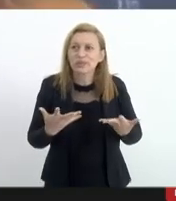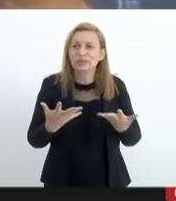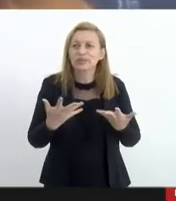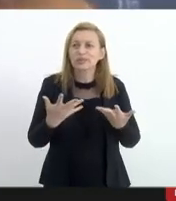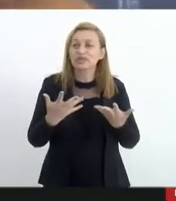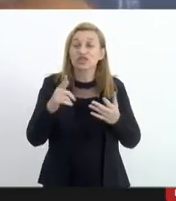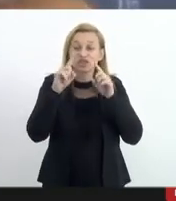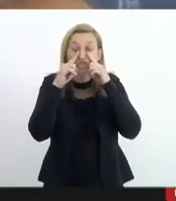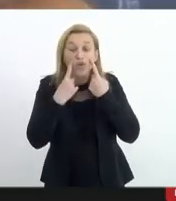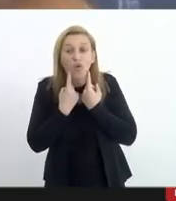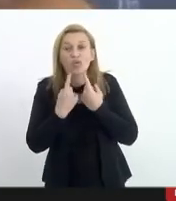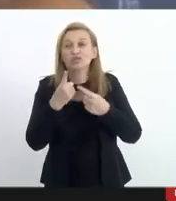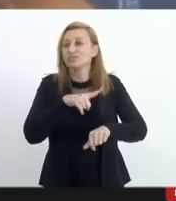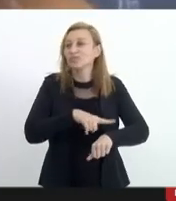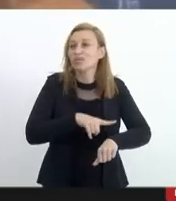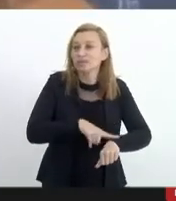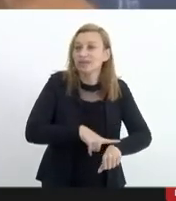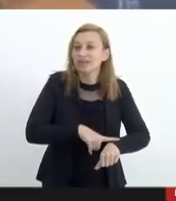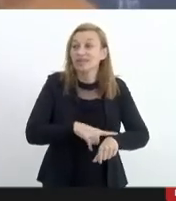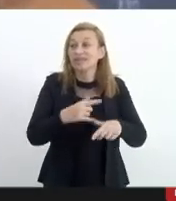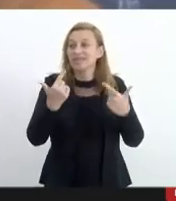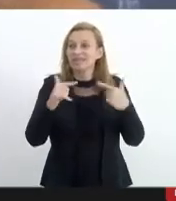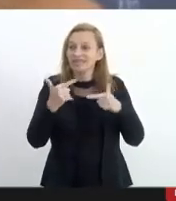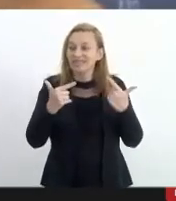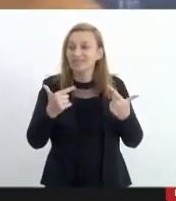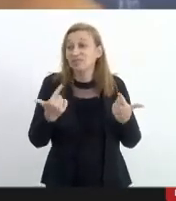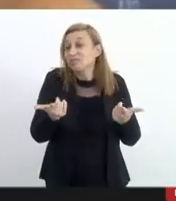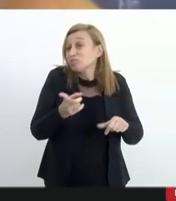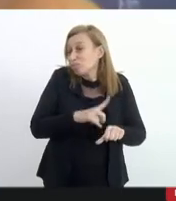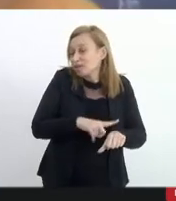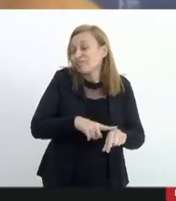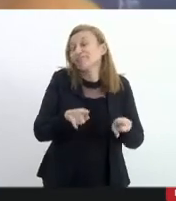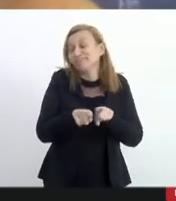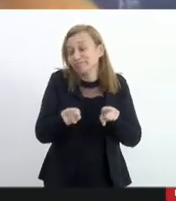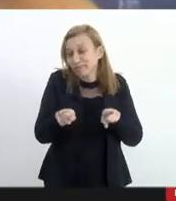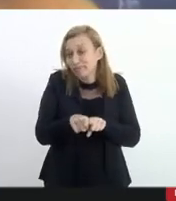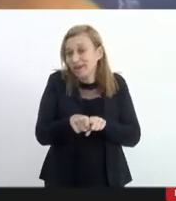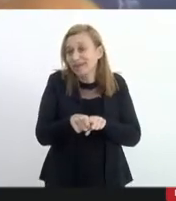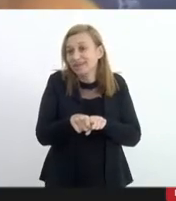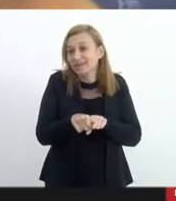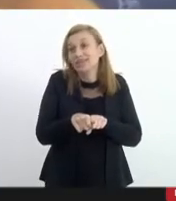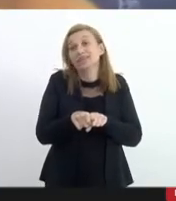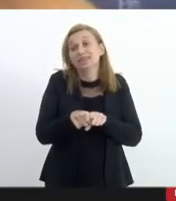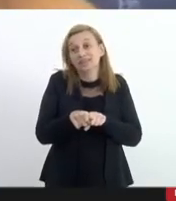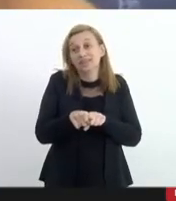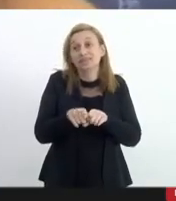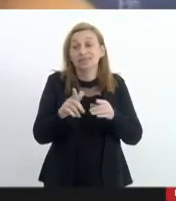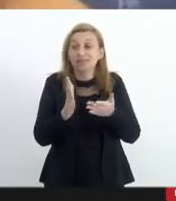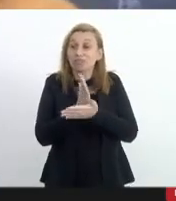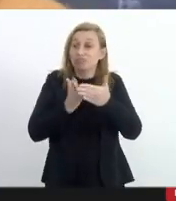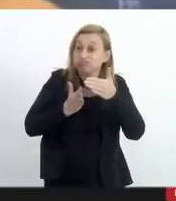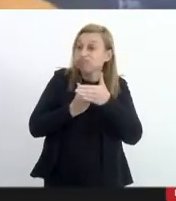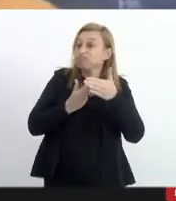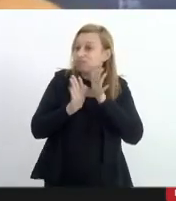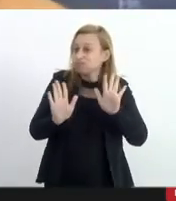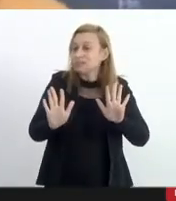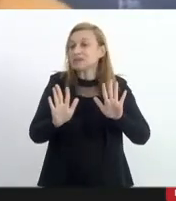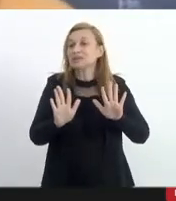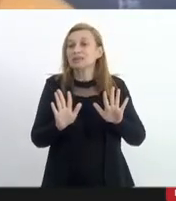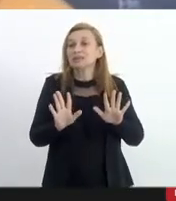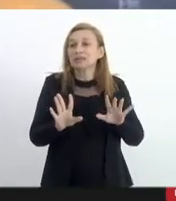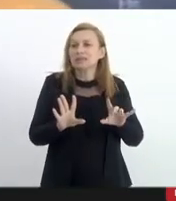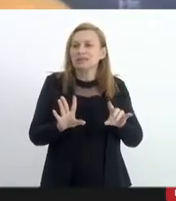choros momentos de regorgizos momentos também de determinados embates aqui mas sempre